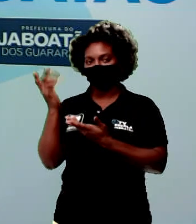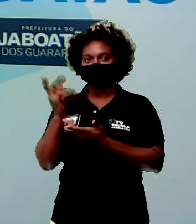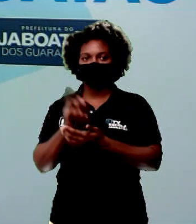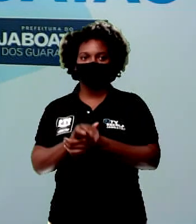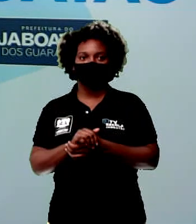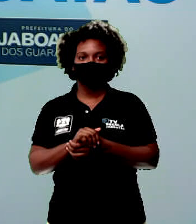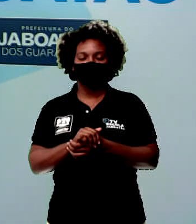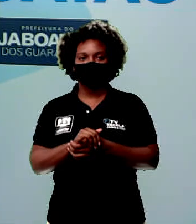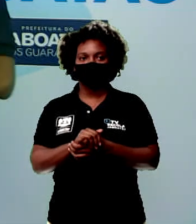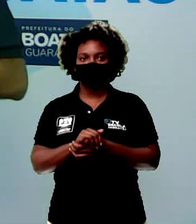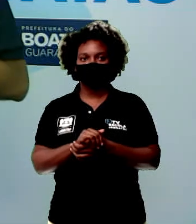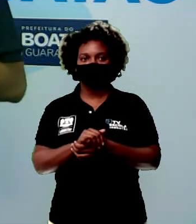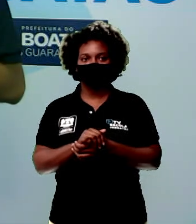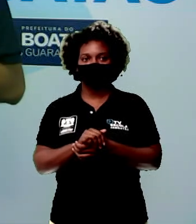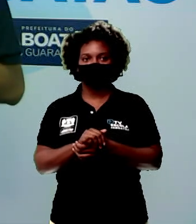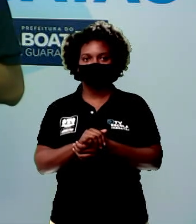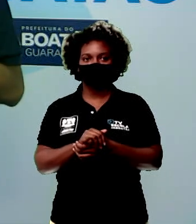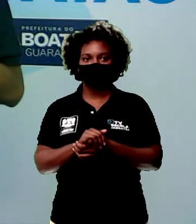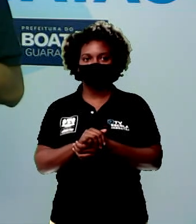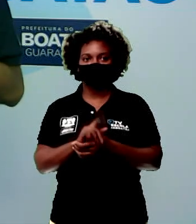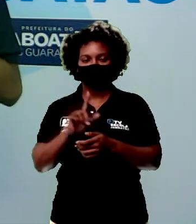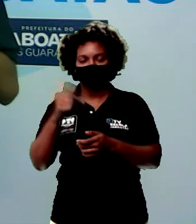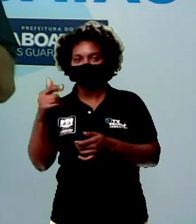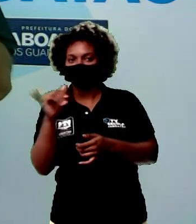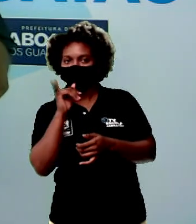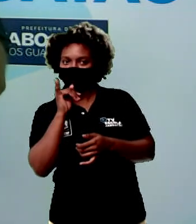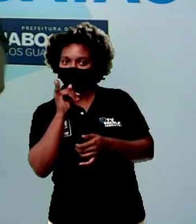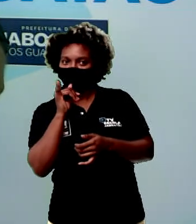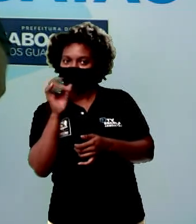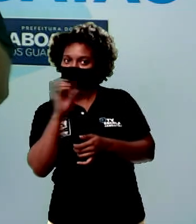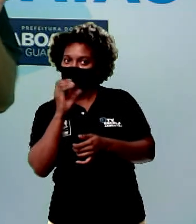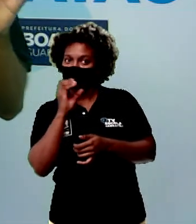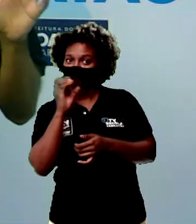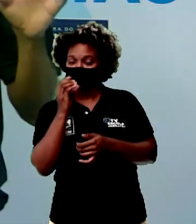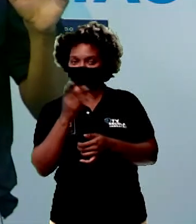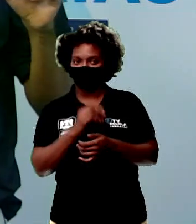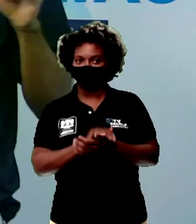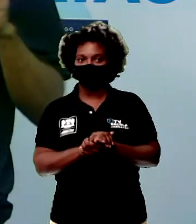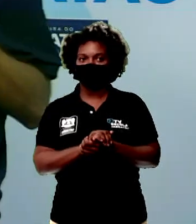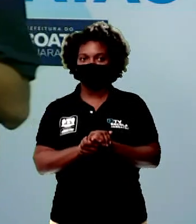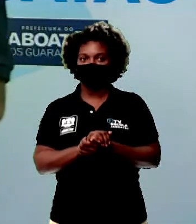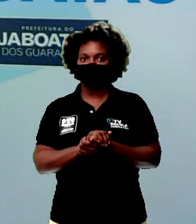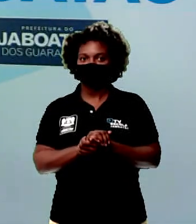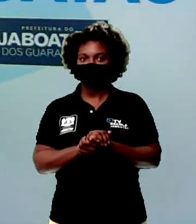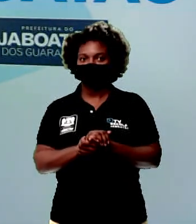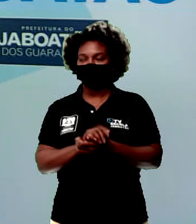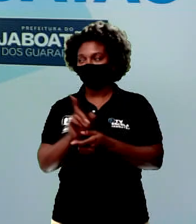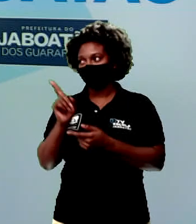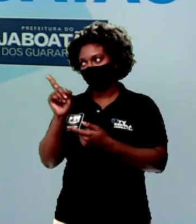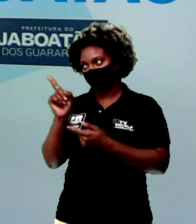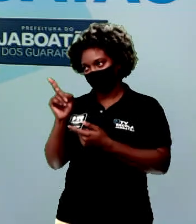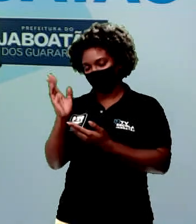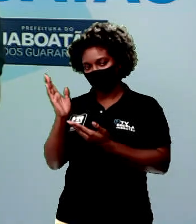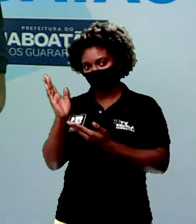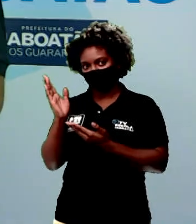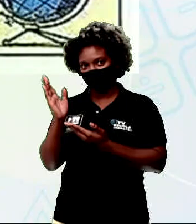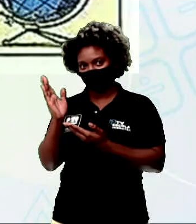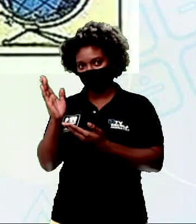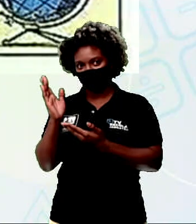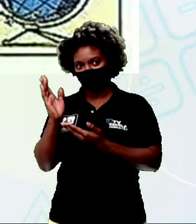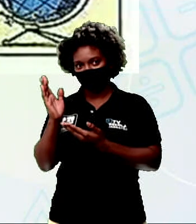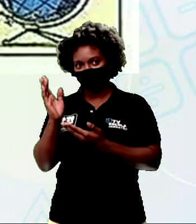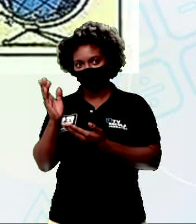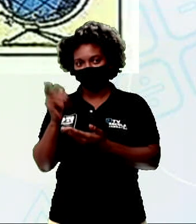a outro exemplo rapidinho. Ok? Que é esse da nossa amiga